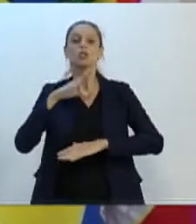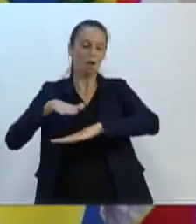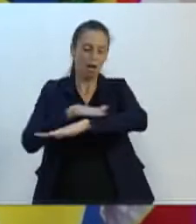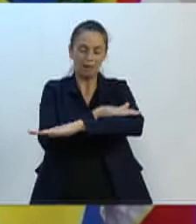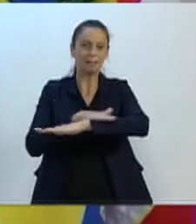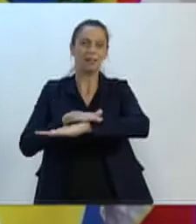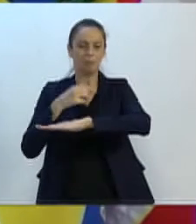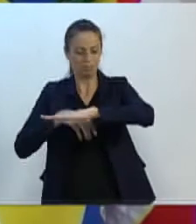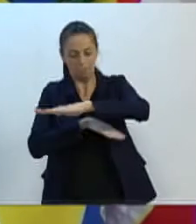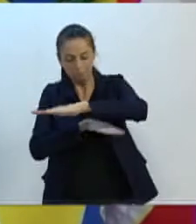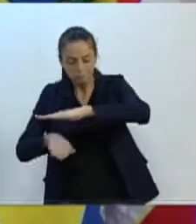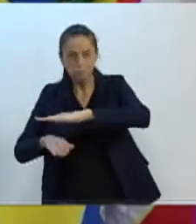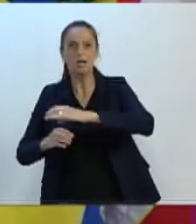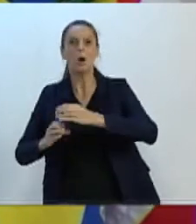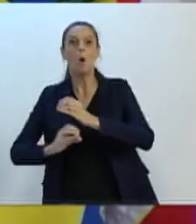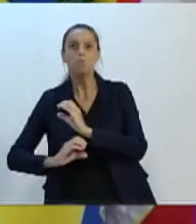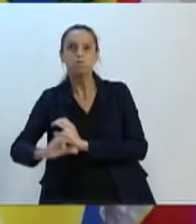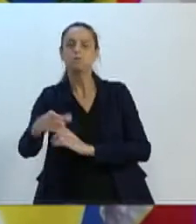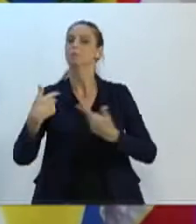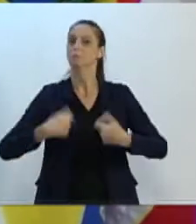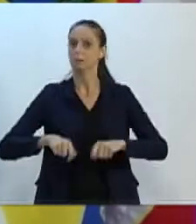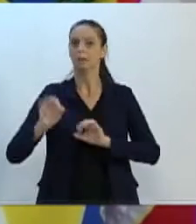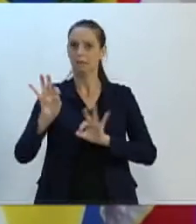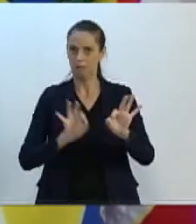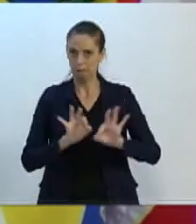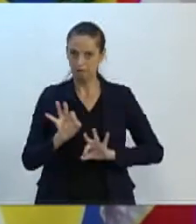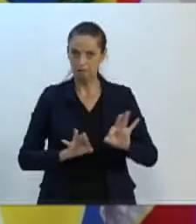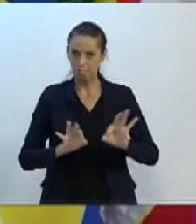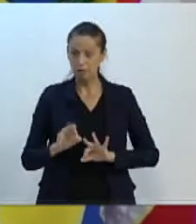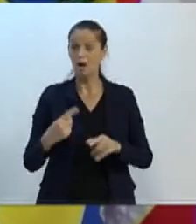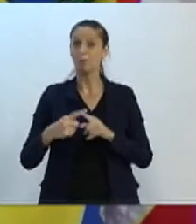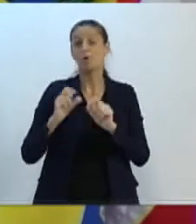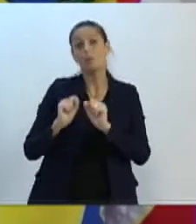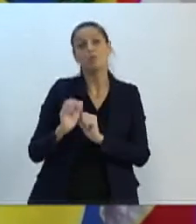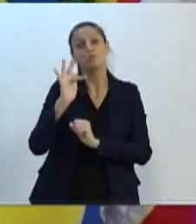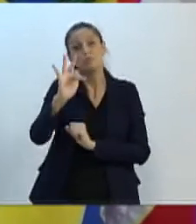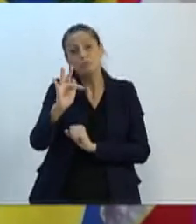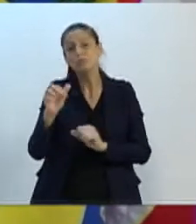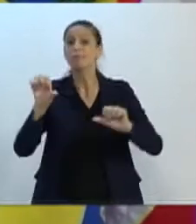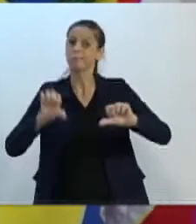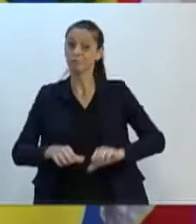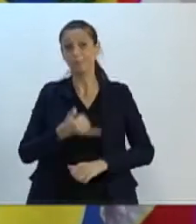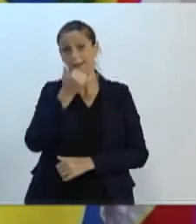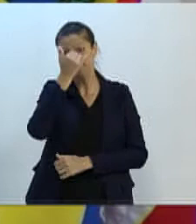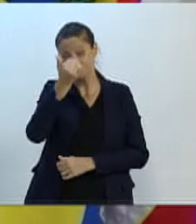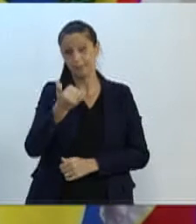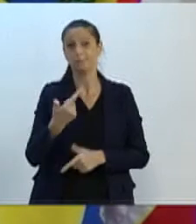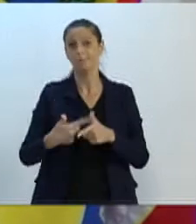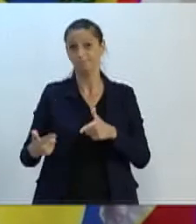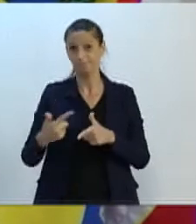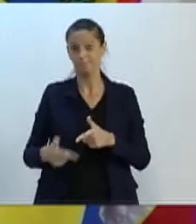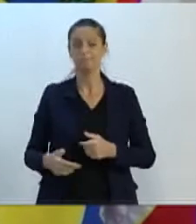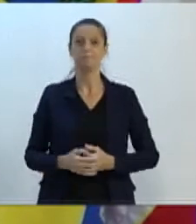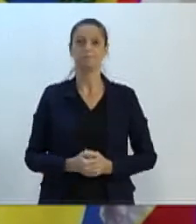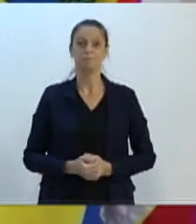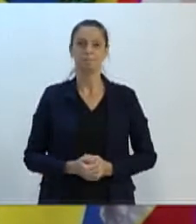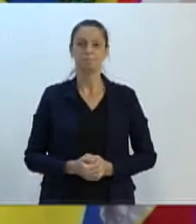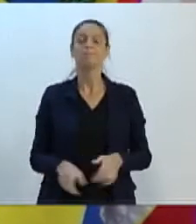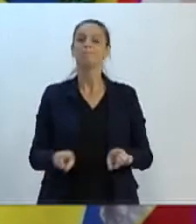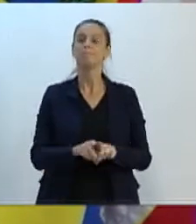determinadas ruas e depois possa ter problemas daqui para frente. Quero aqui agradecer,